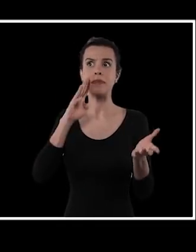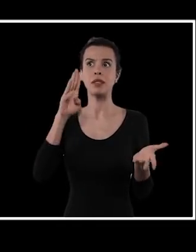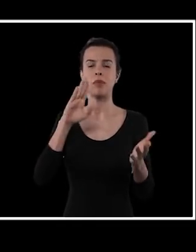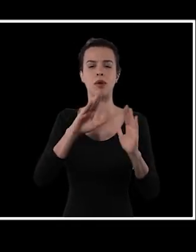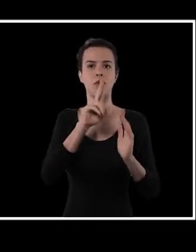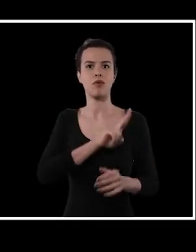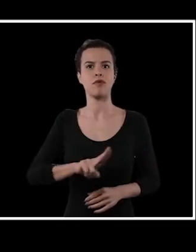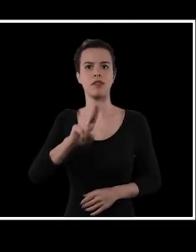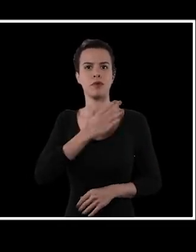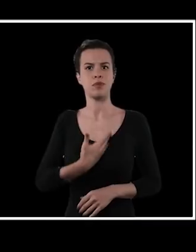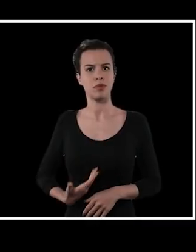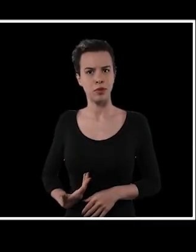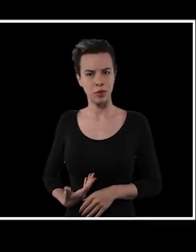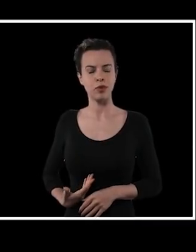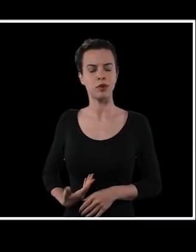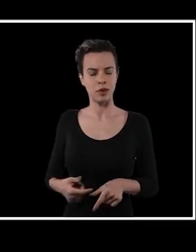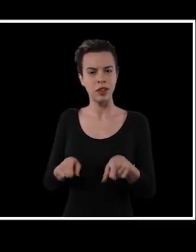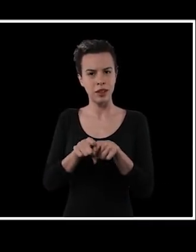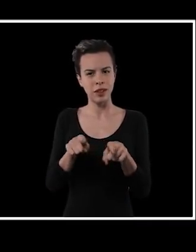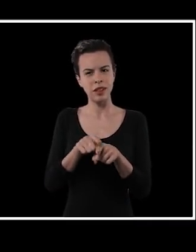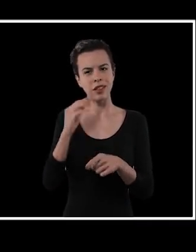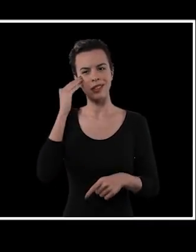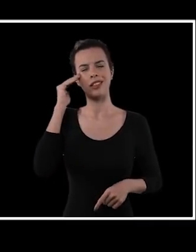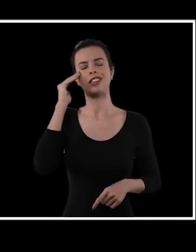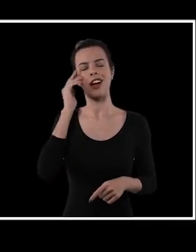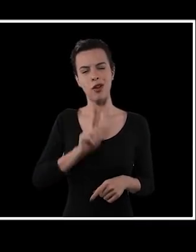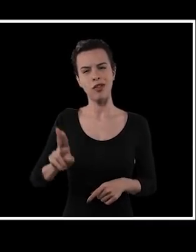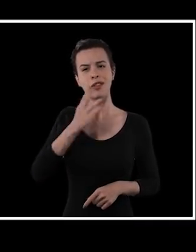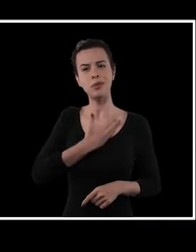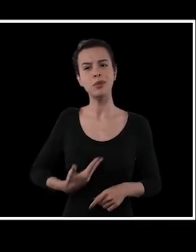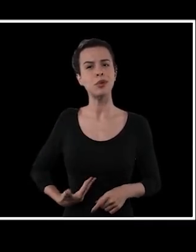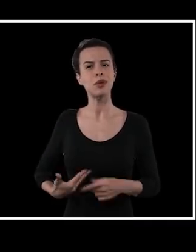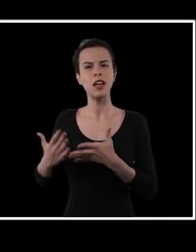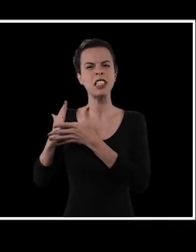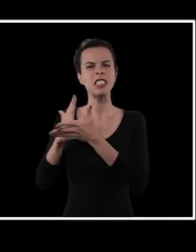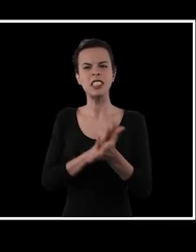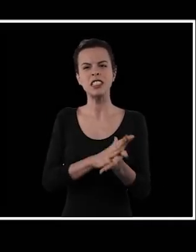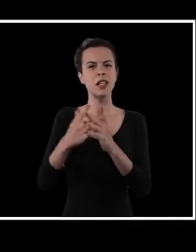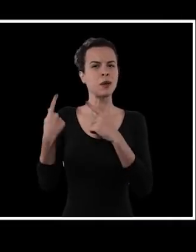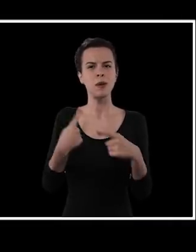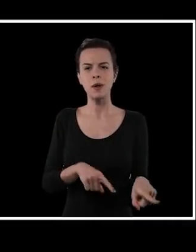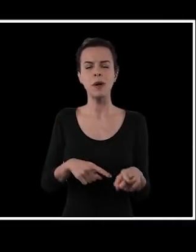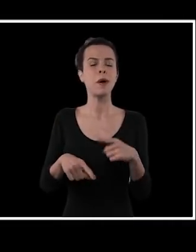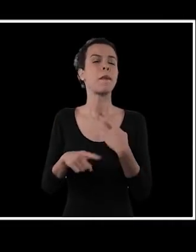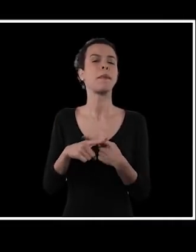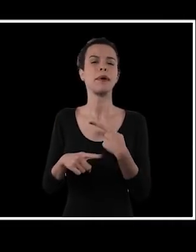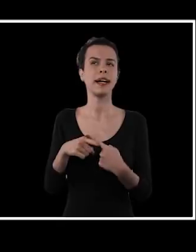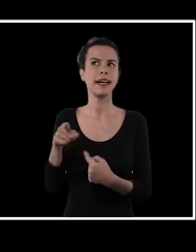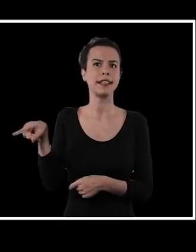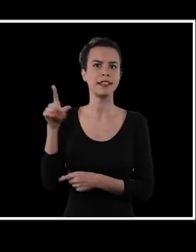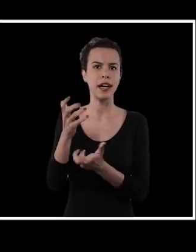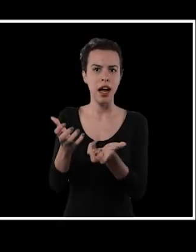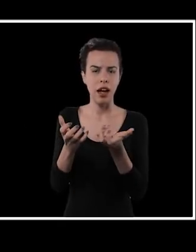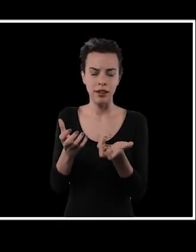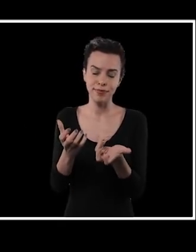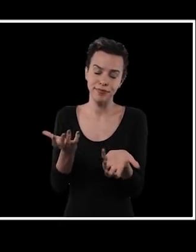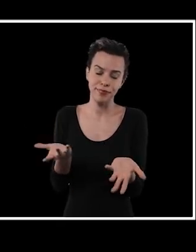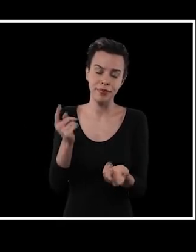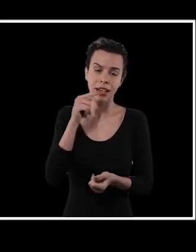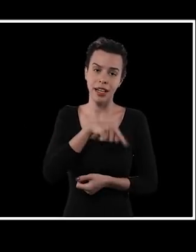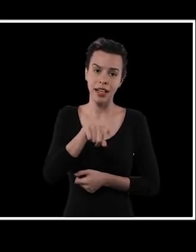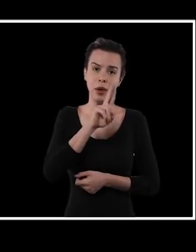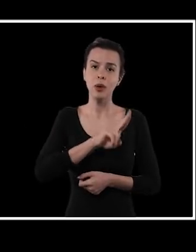oposta, inclusive por ser uma universidade pública e a gente entende por que a universidade pública é tão atacada, porque